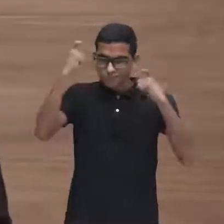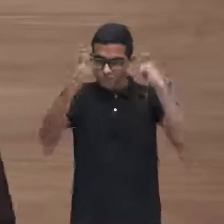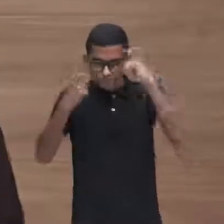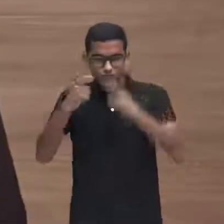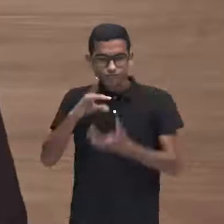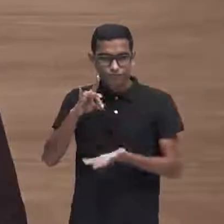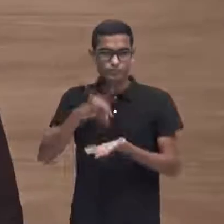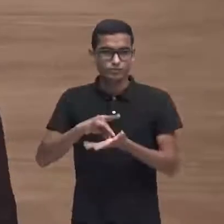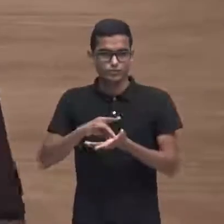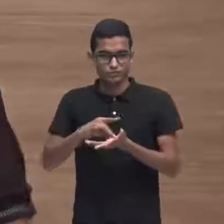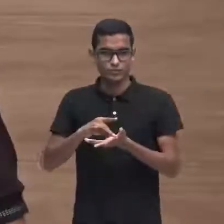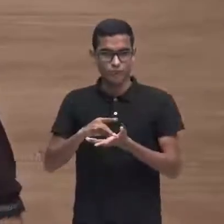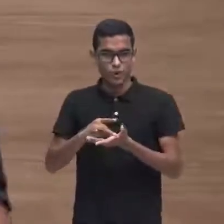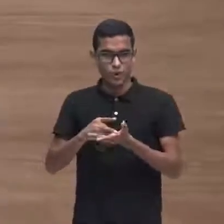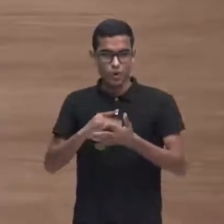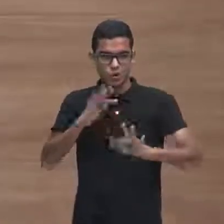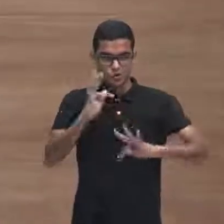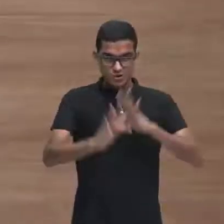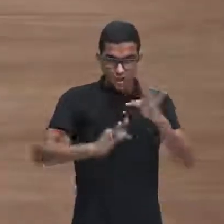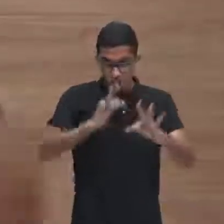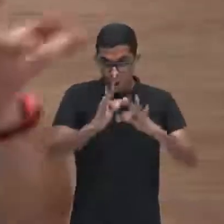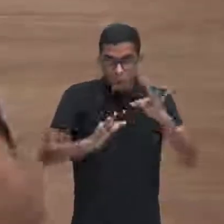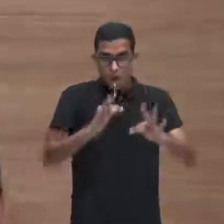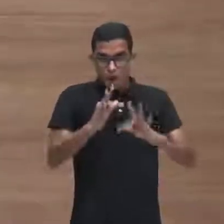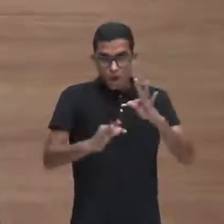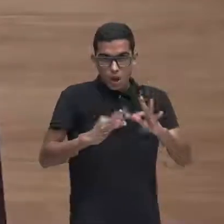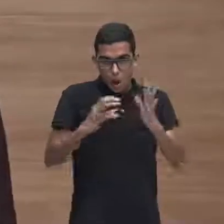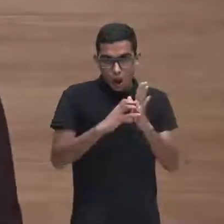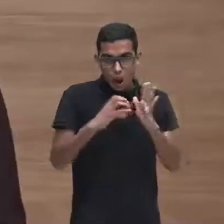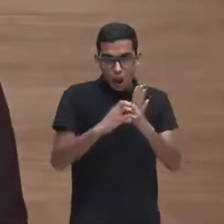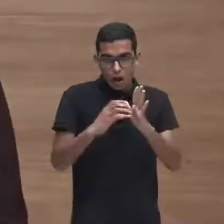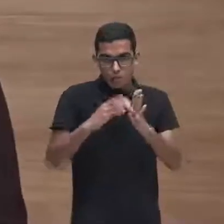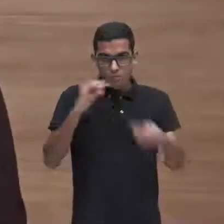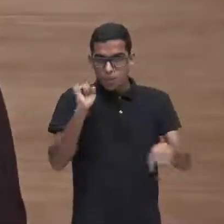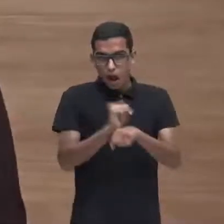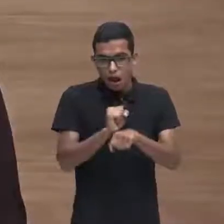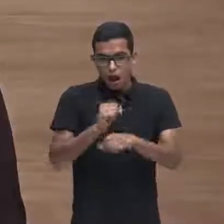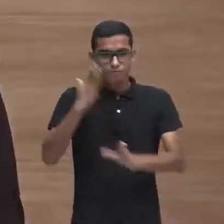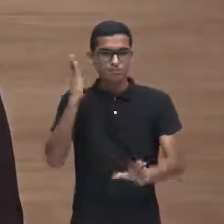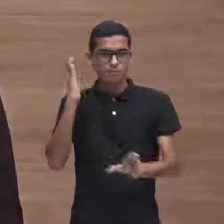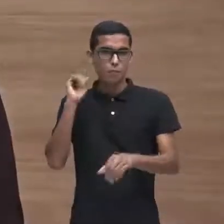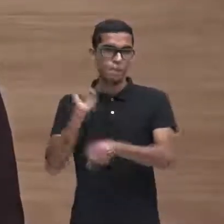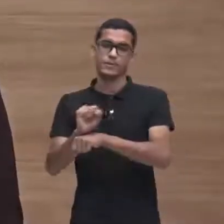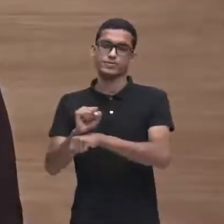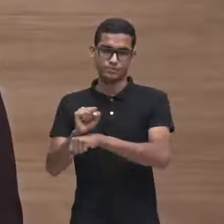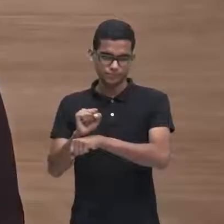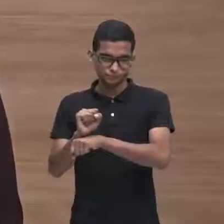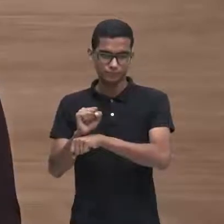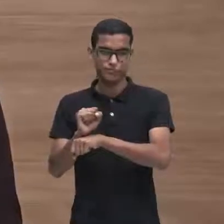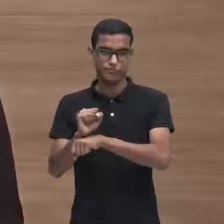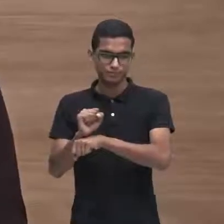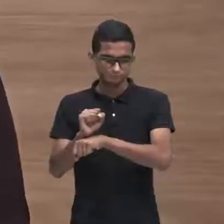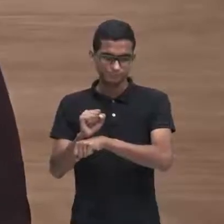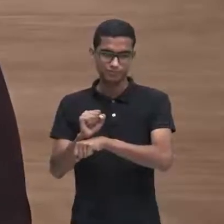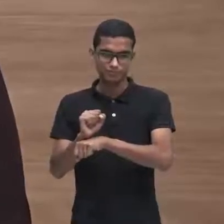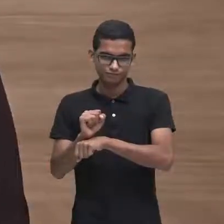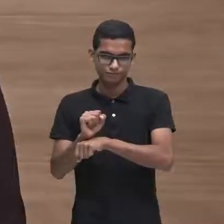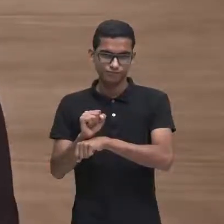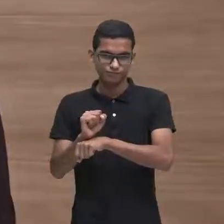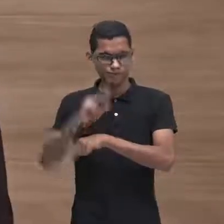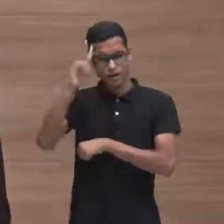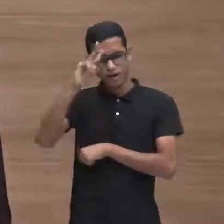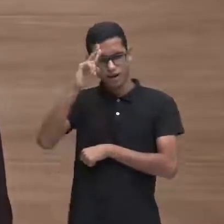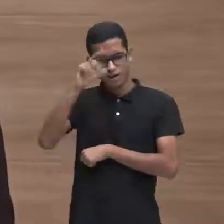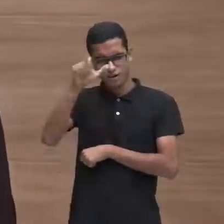fazer o tratamento, a adesão ao tratamento deixa de ocorrer, sabe? E lembram que eu falei do Jorge?